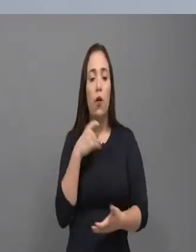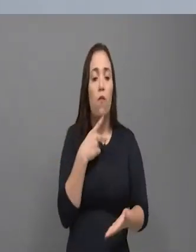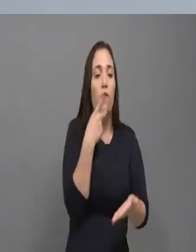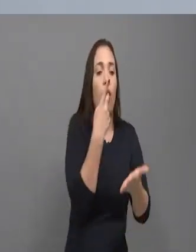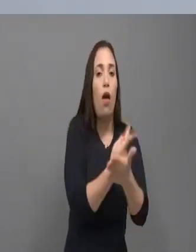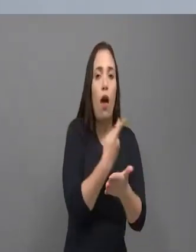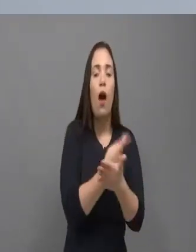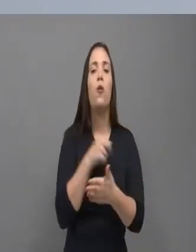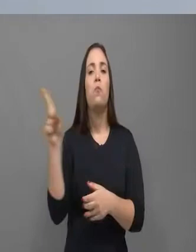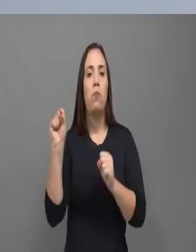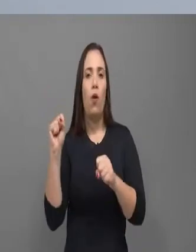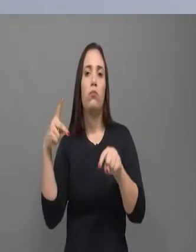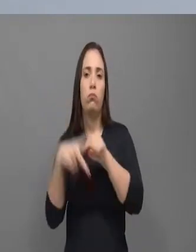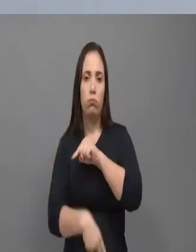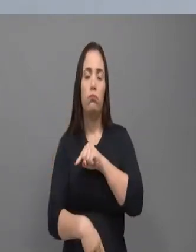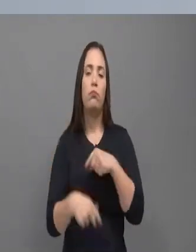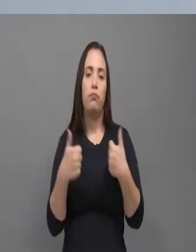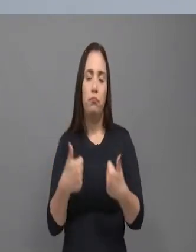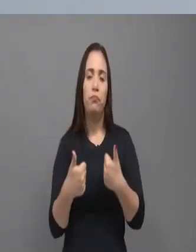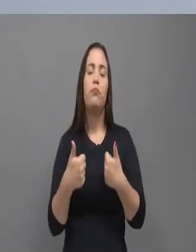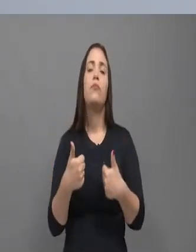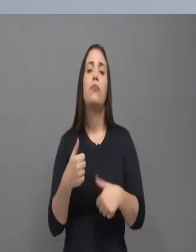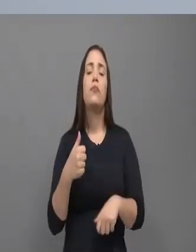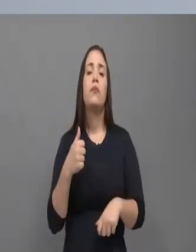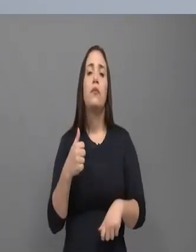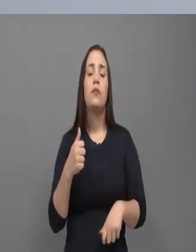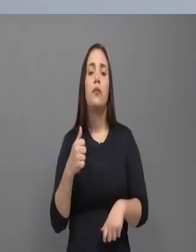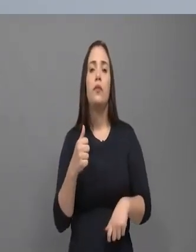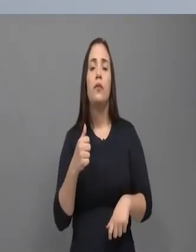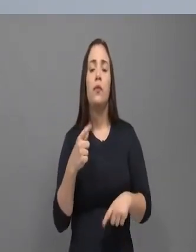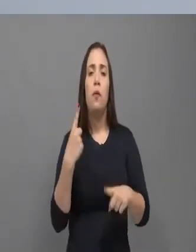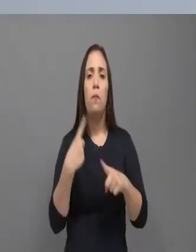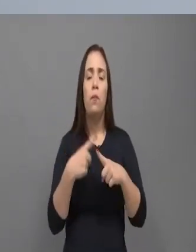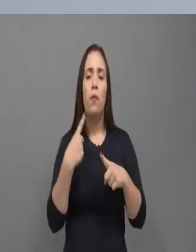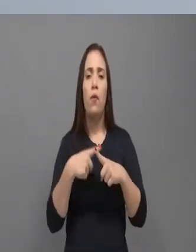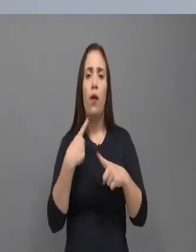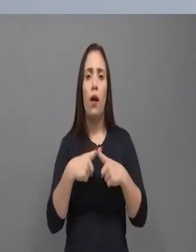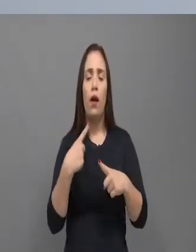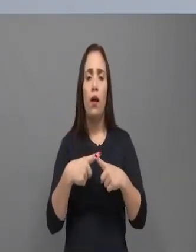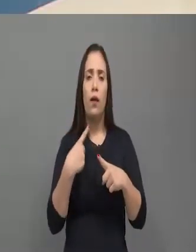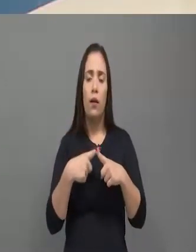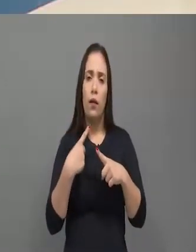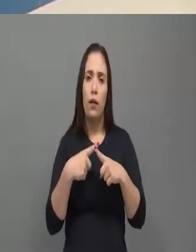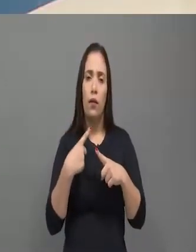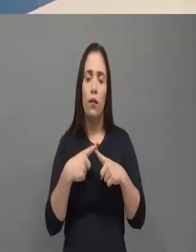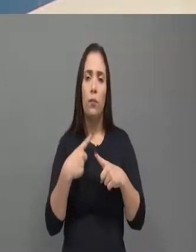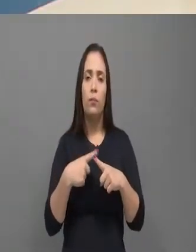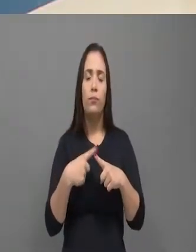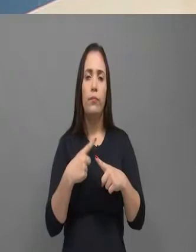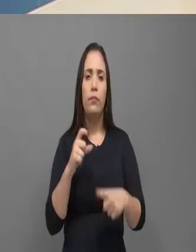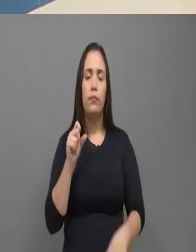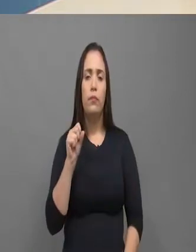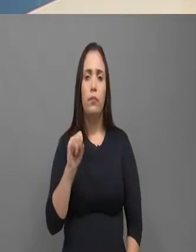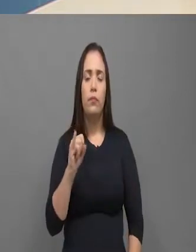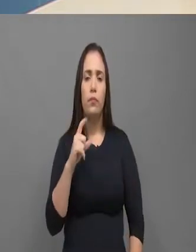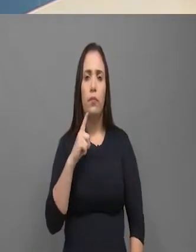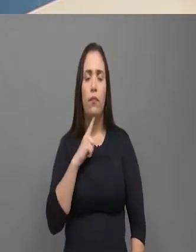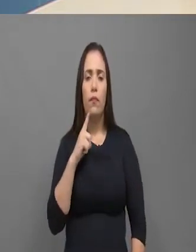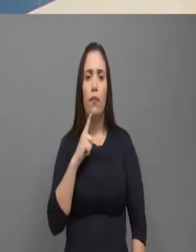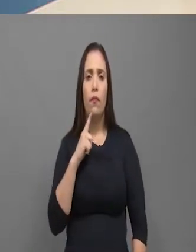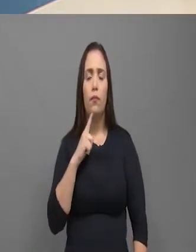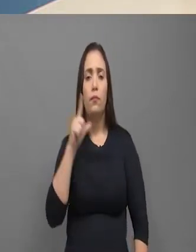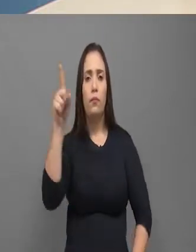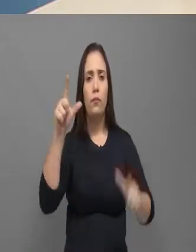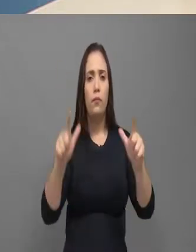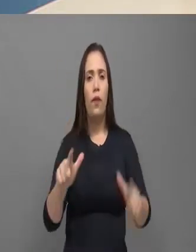11 horas da noite, ele não chega na segunda esquina rodeado de crianças, todas nas ruas. Essas crianças crescem, o prefeito que assumiu agora,